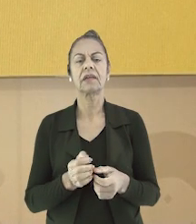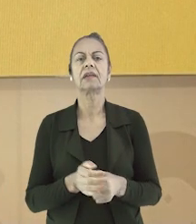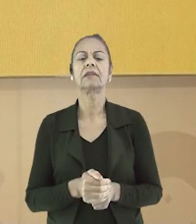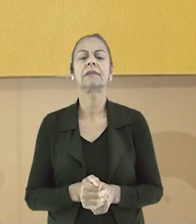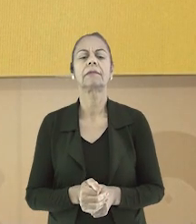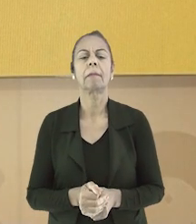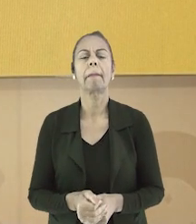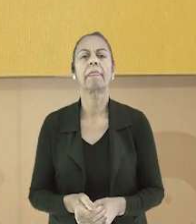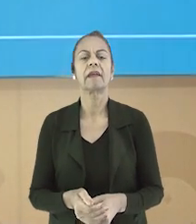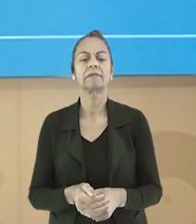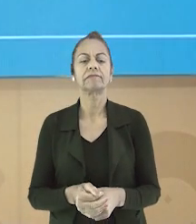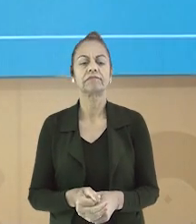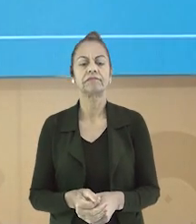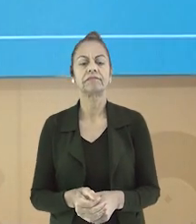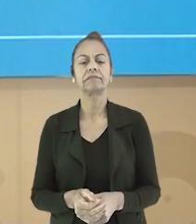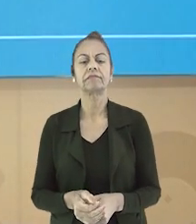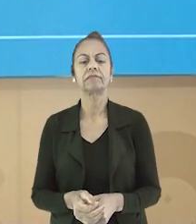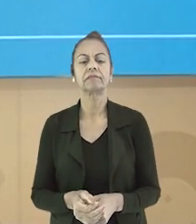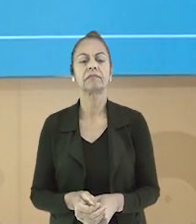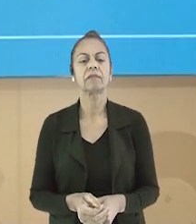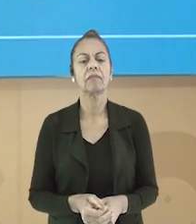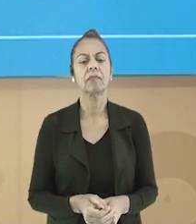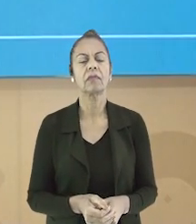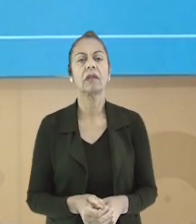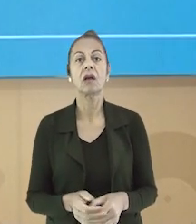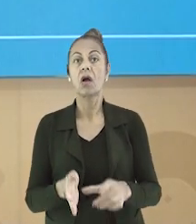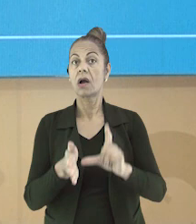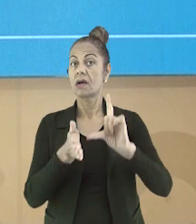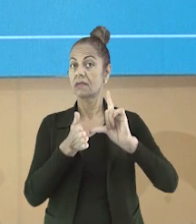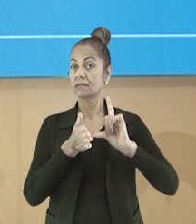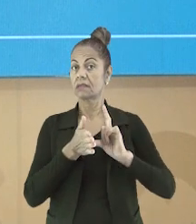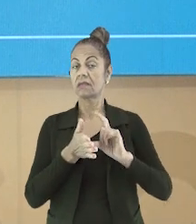Veja alguns exemplos. Antes.